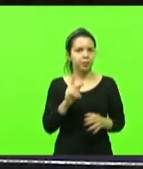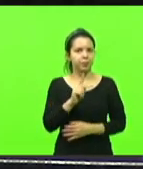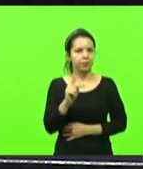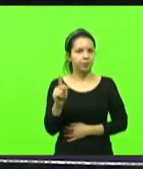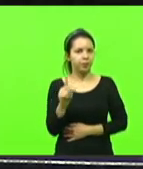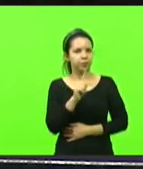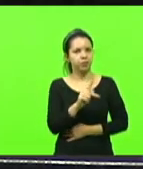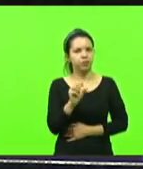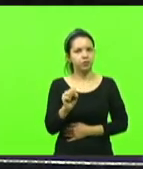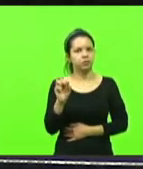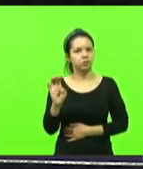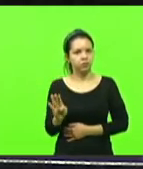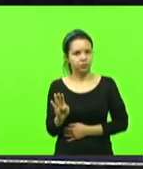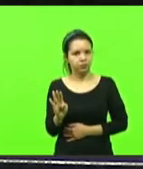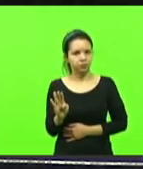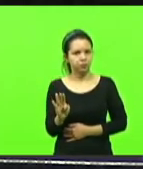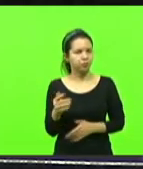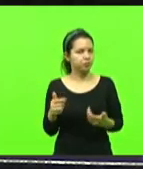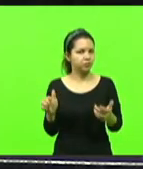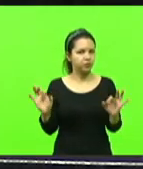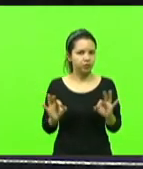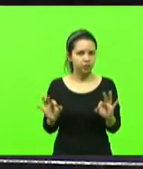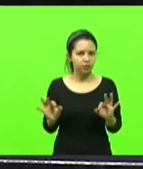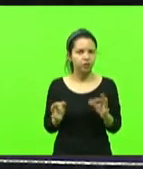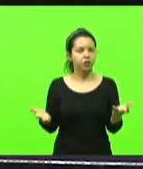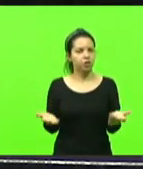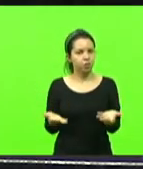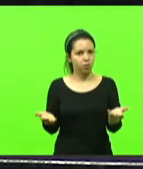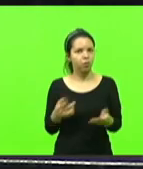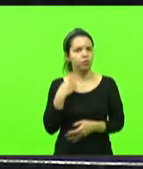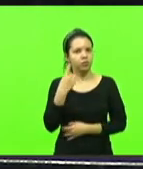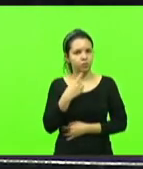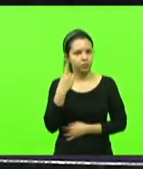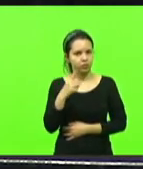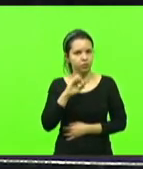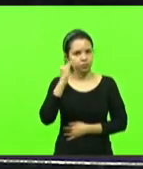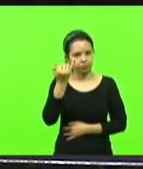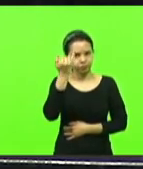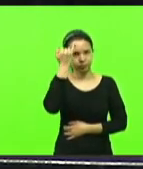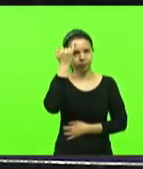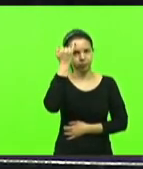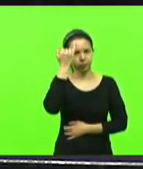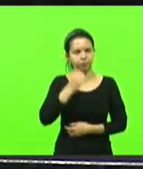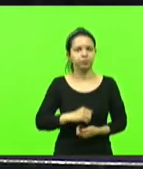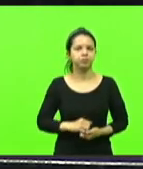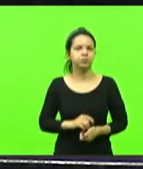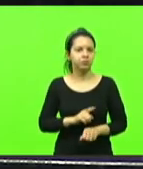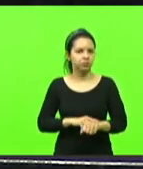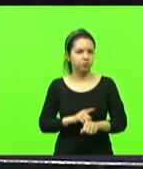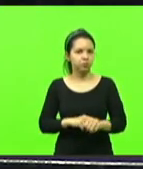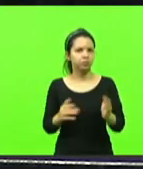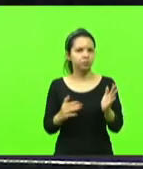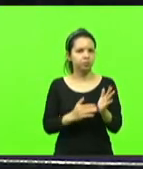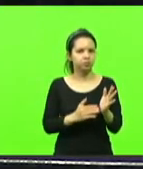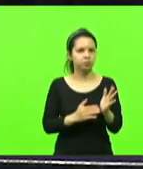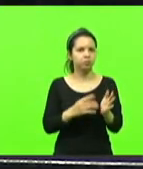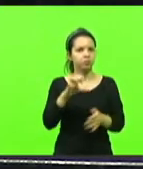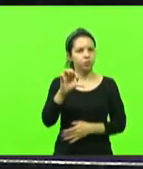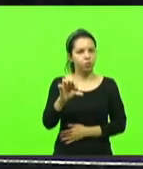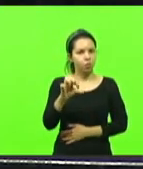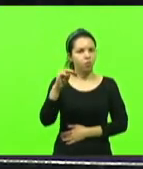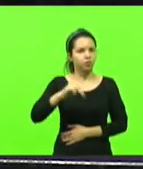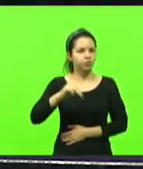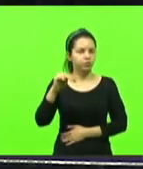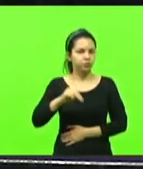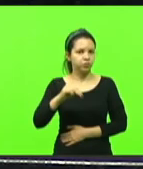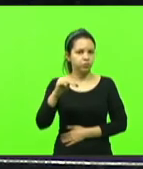PSB, também, não tendo agora sim, deputado Jair Mioto, falando por um tempo de até nove minutos,